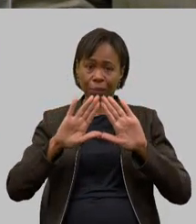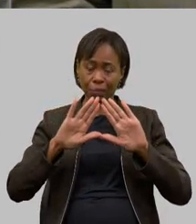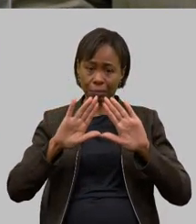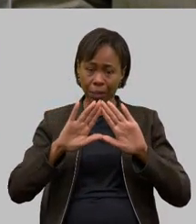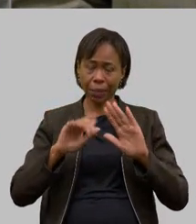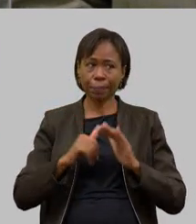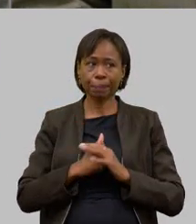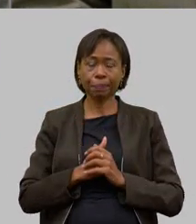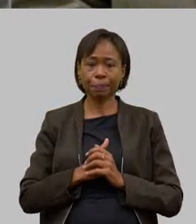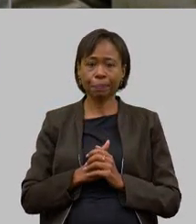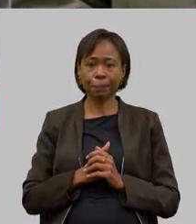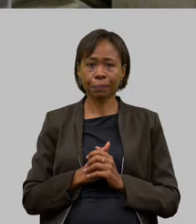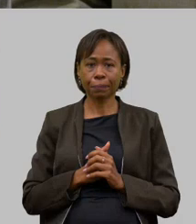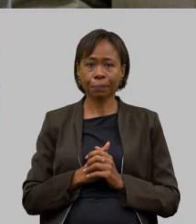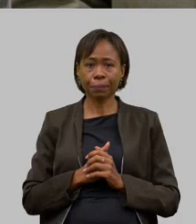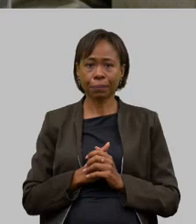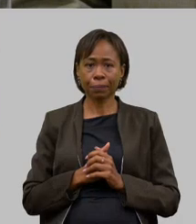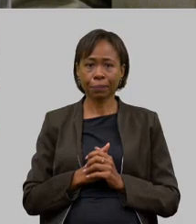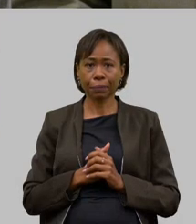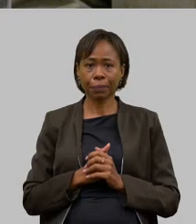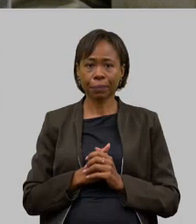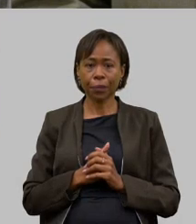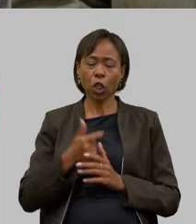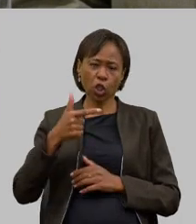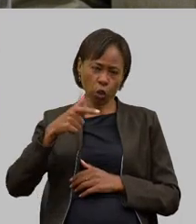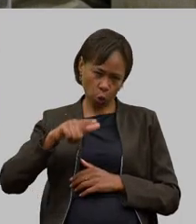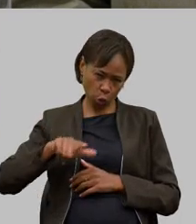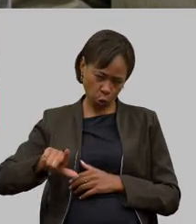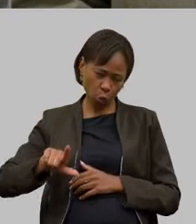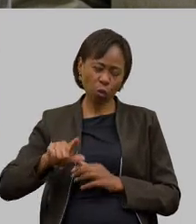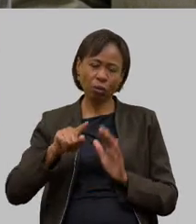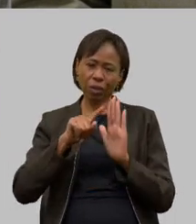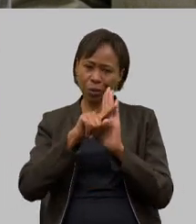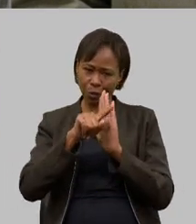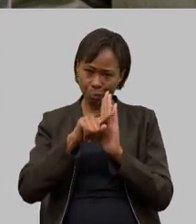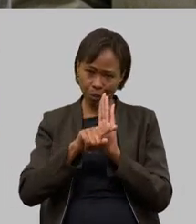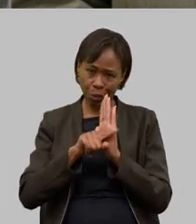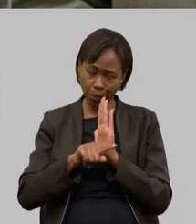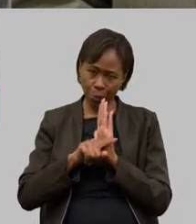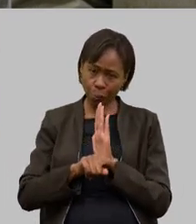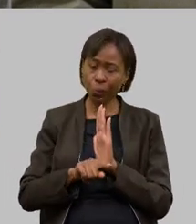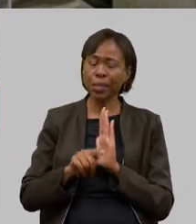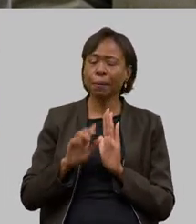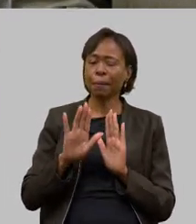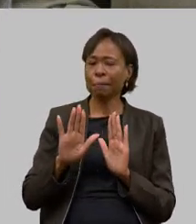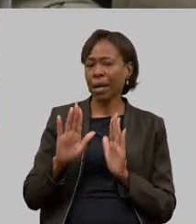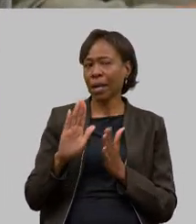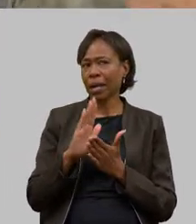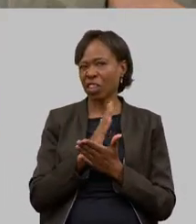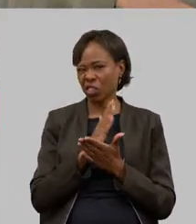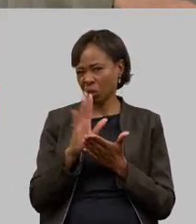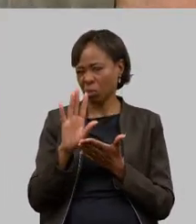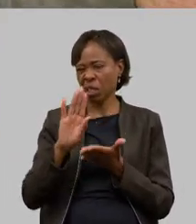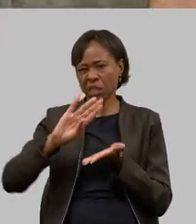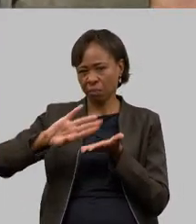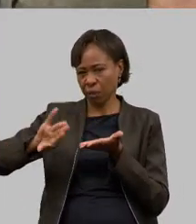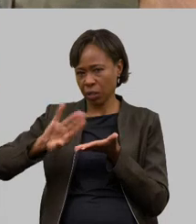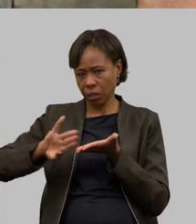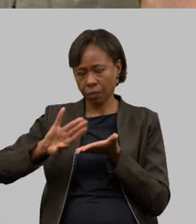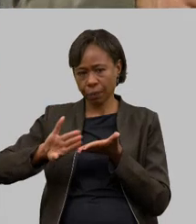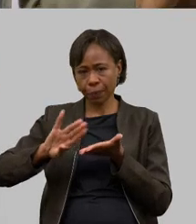provavelmente eu vou repetir mas muitas aqui já já serão eliminadas